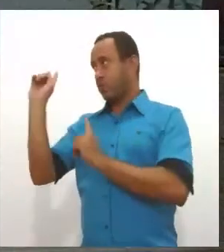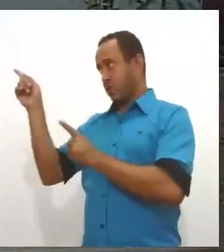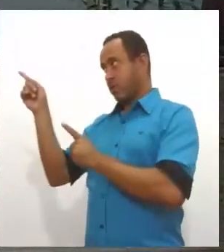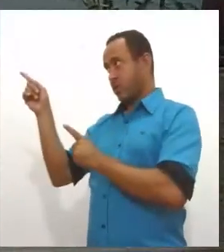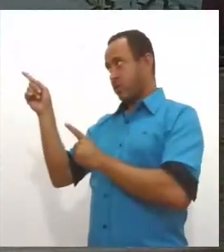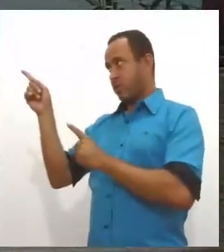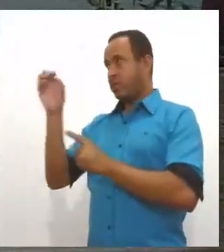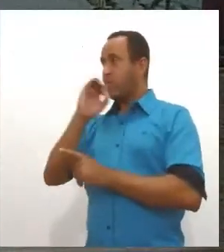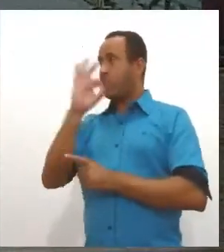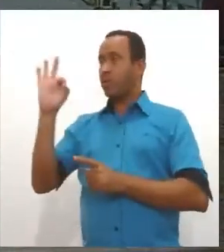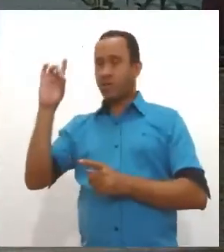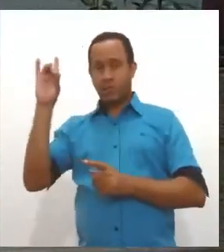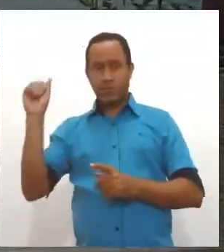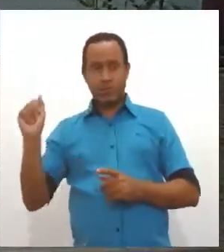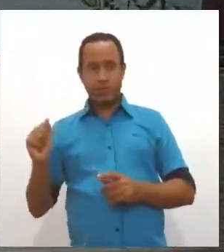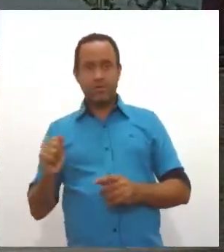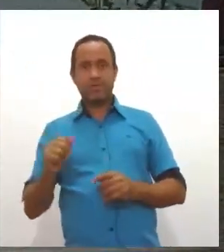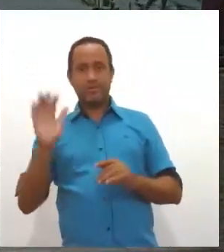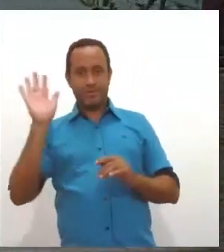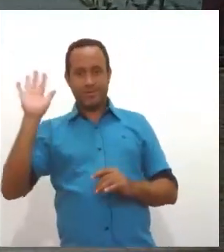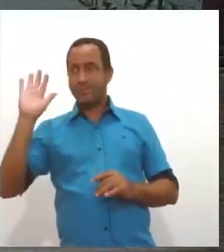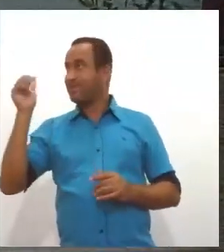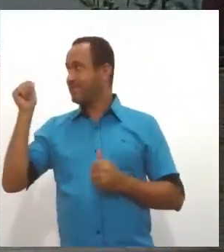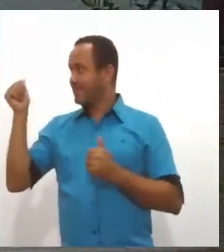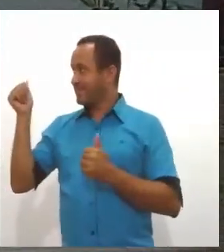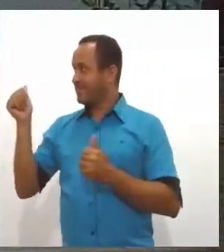Um ótimo dia e um bom final de semana. exposição, Dr. Fausto. Ok, obrigada. Para a senhora também, obrigado.